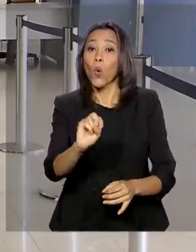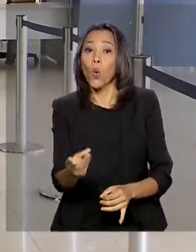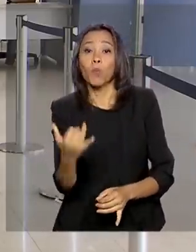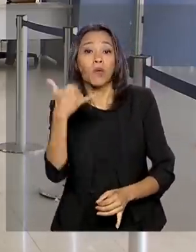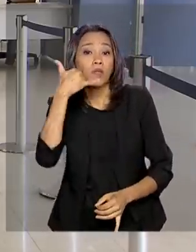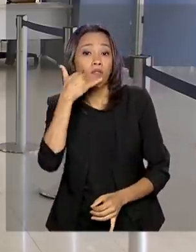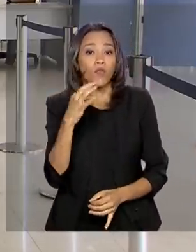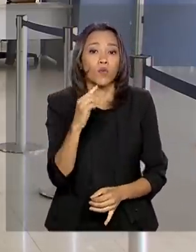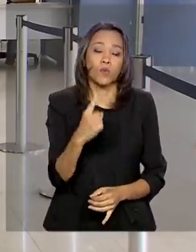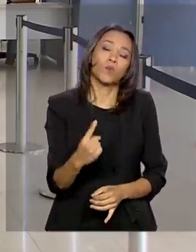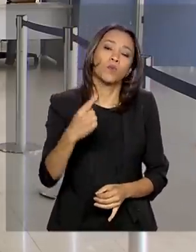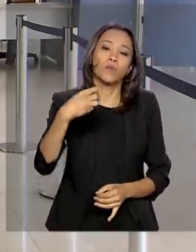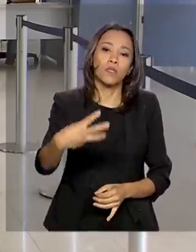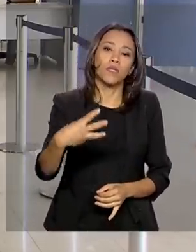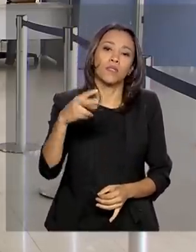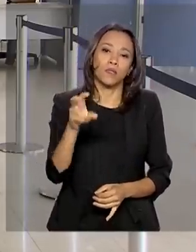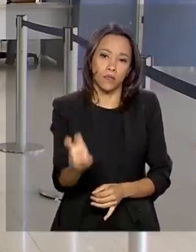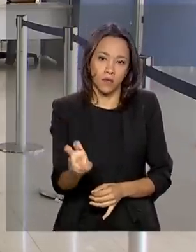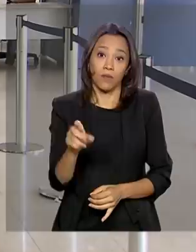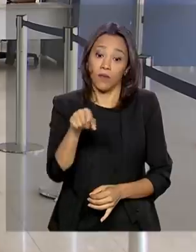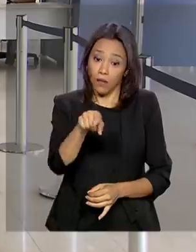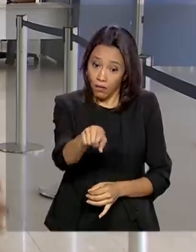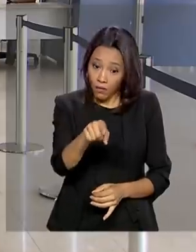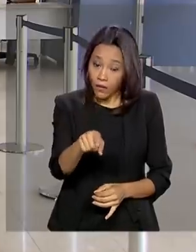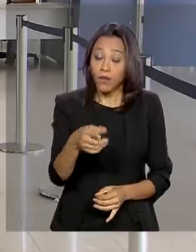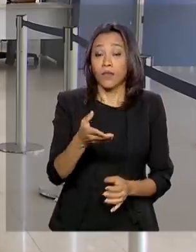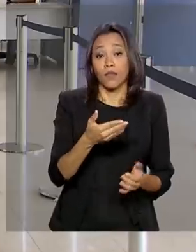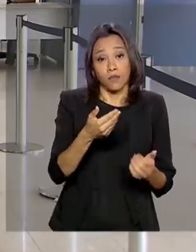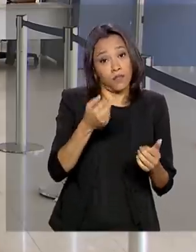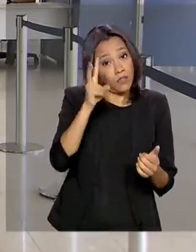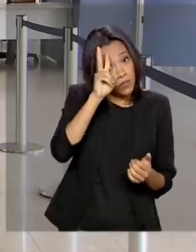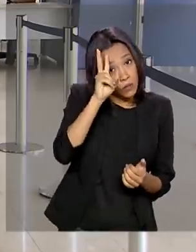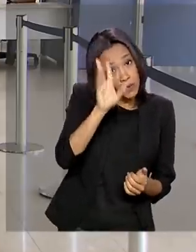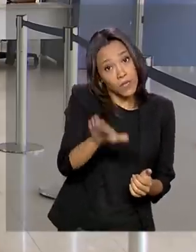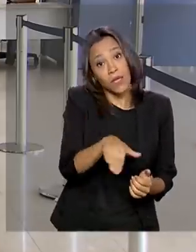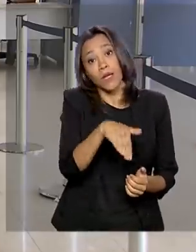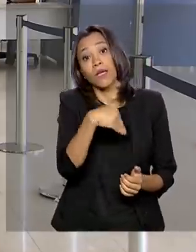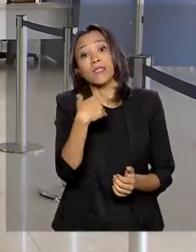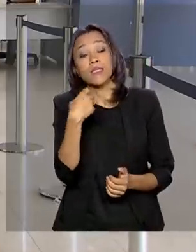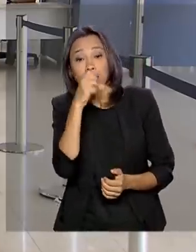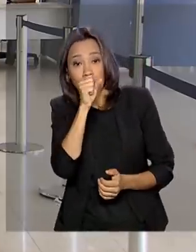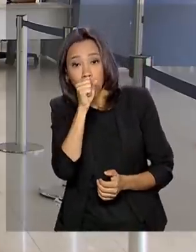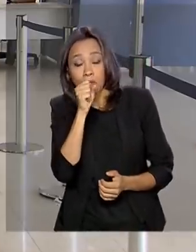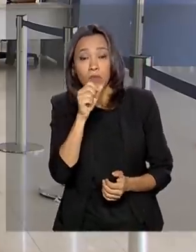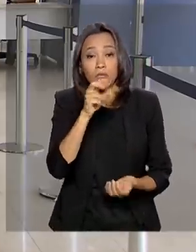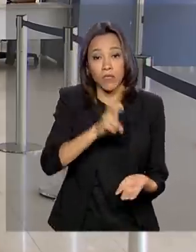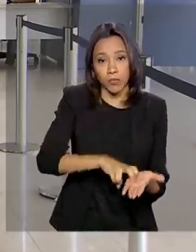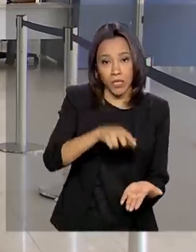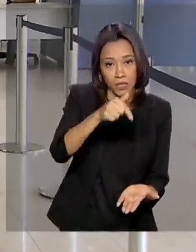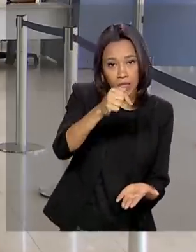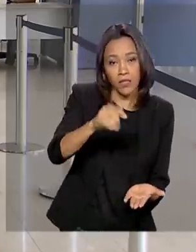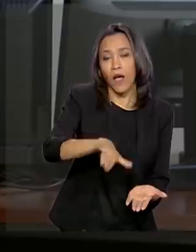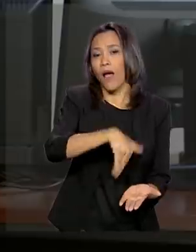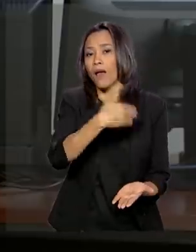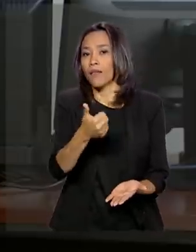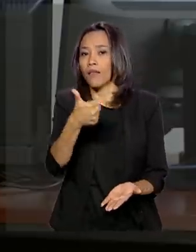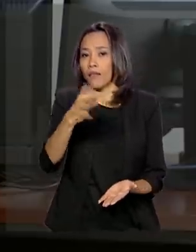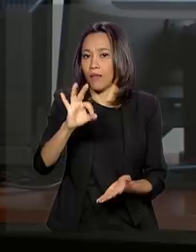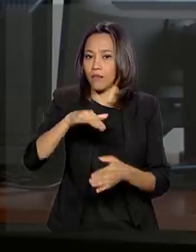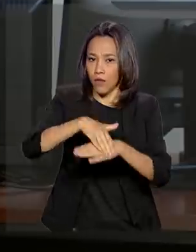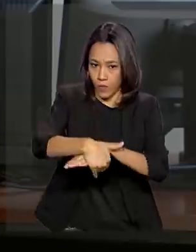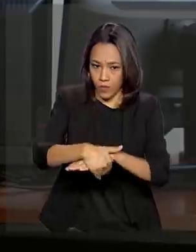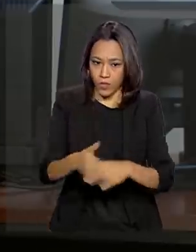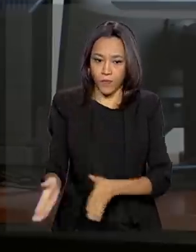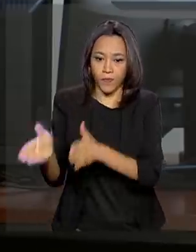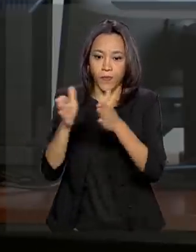telefone 135, que funciona de segunda a sábado, de 7 da manhã às 22 horas. Cerca de